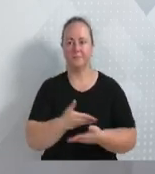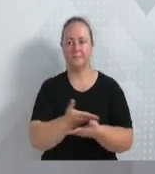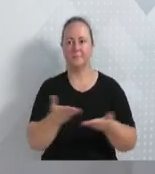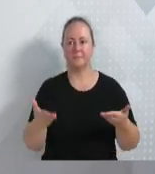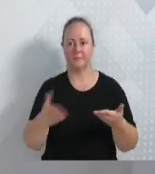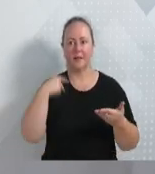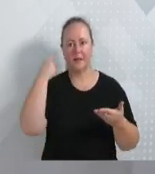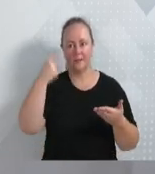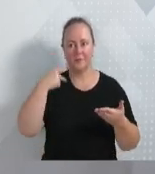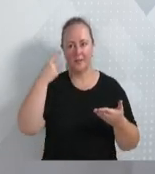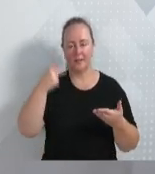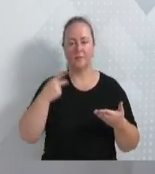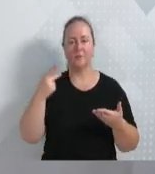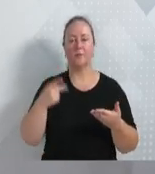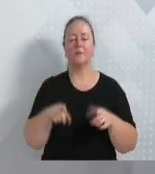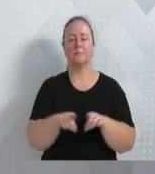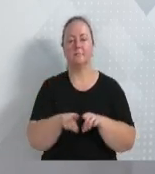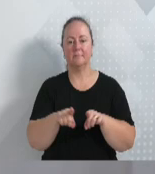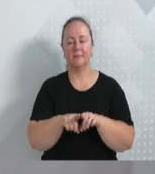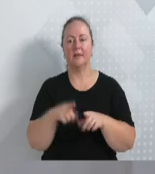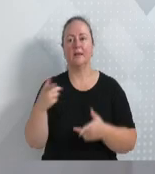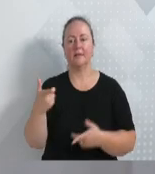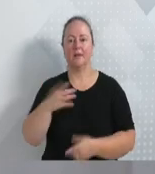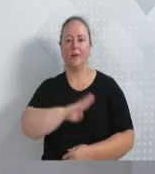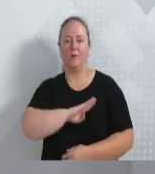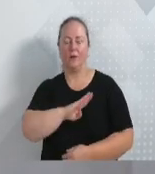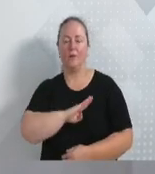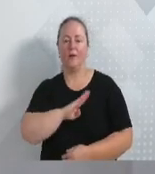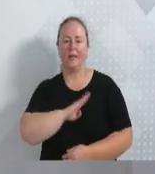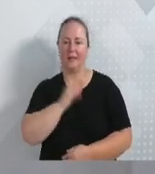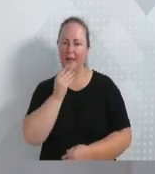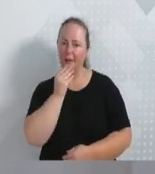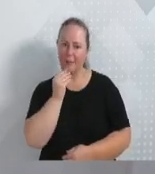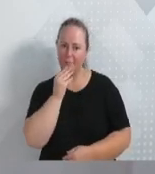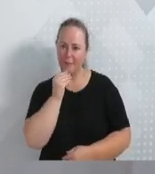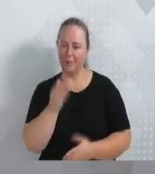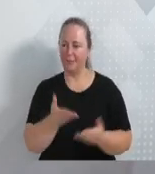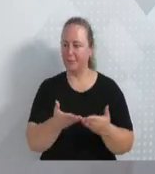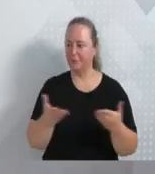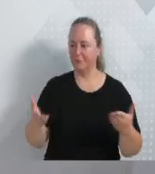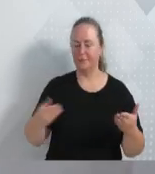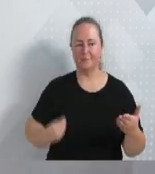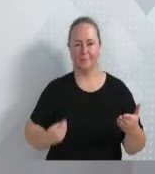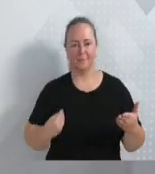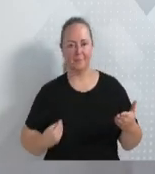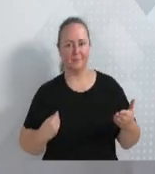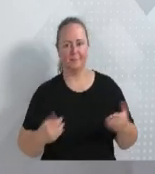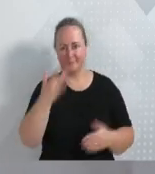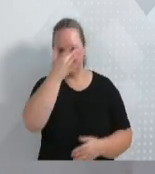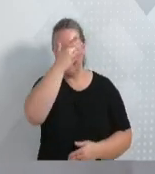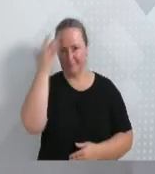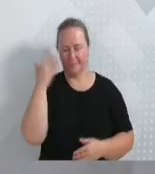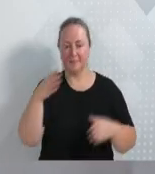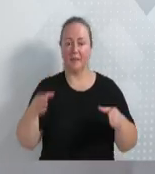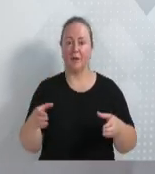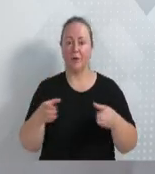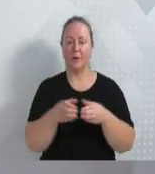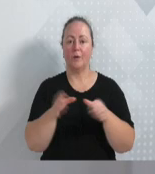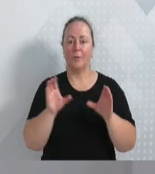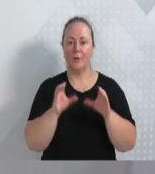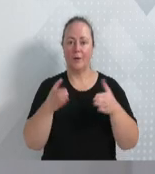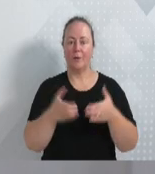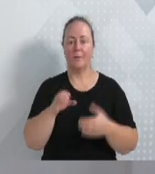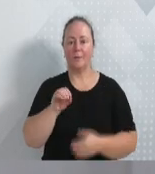na pessoa do doutor Bruno Cunha, colega advogado, e cumprimento os presentes nas pessoas dos integrantes da comissão